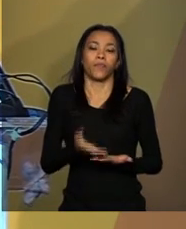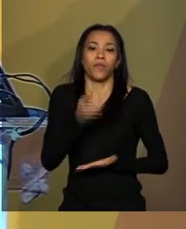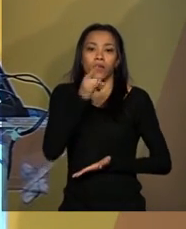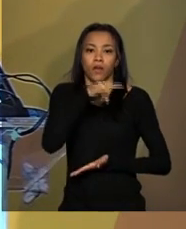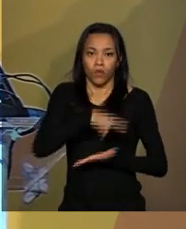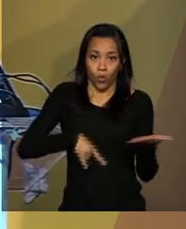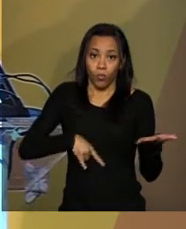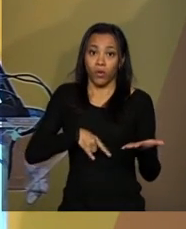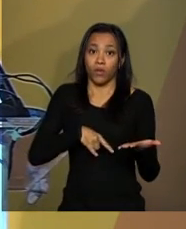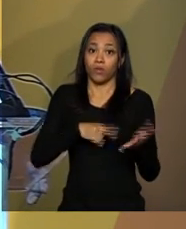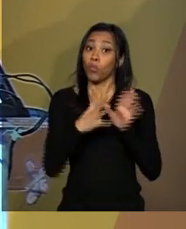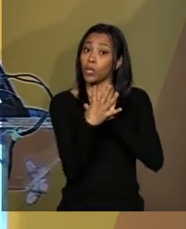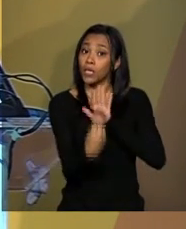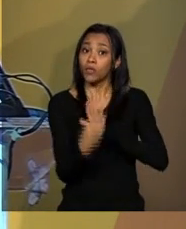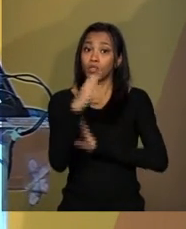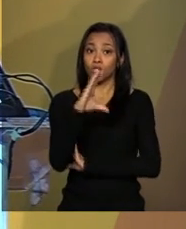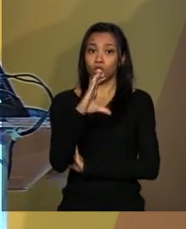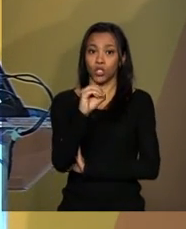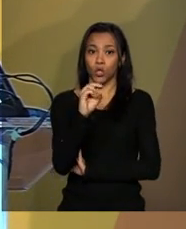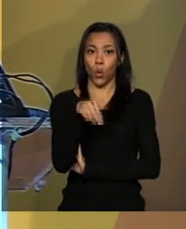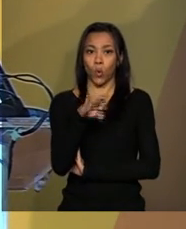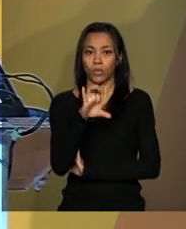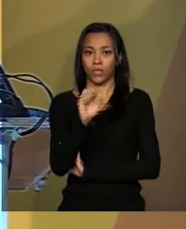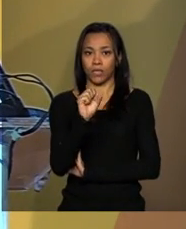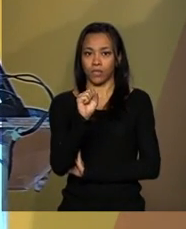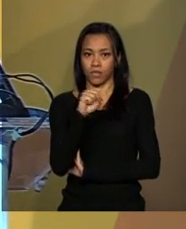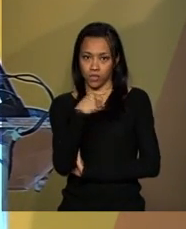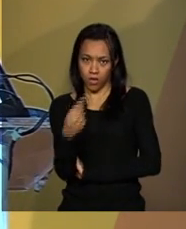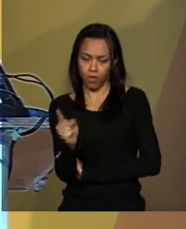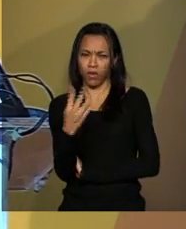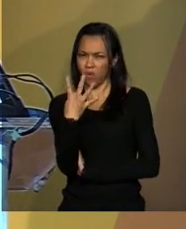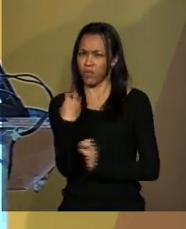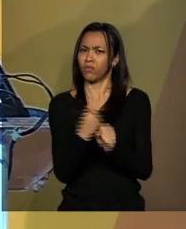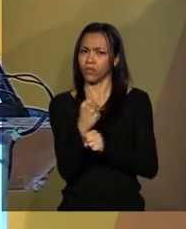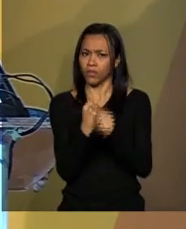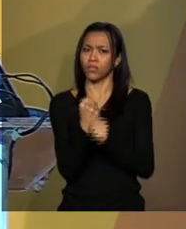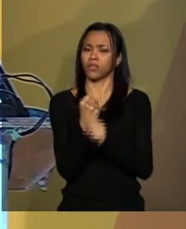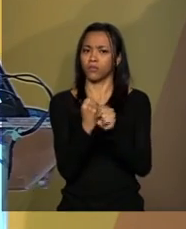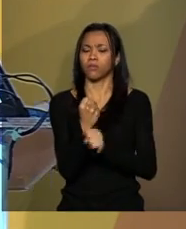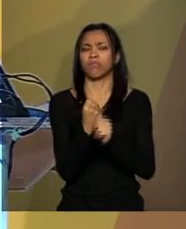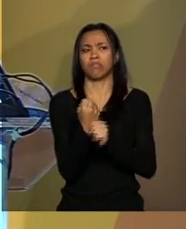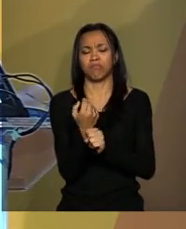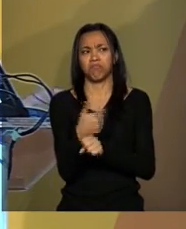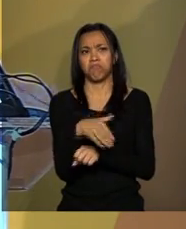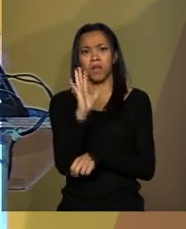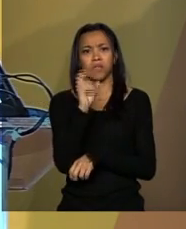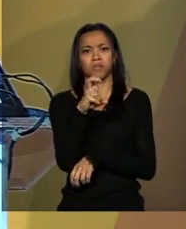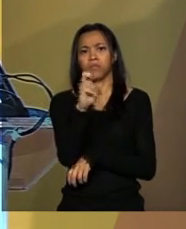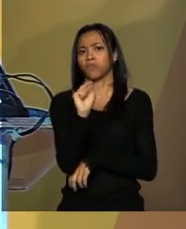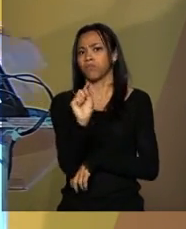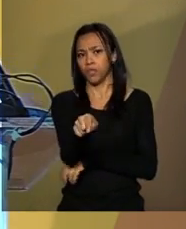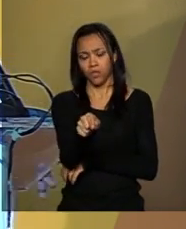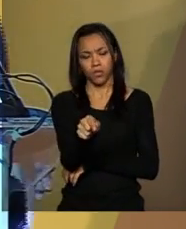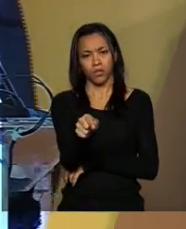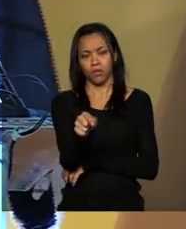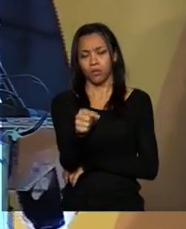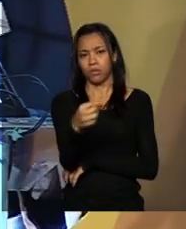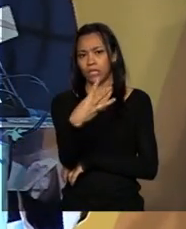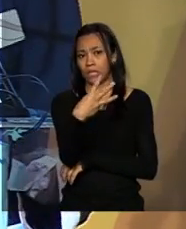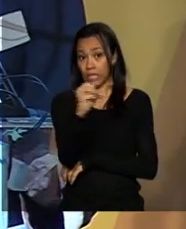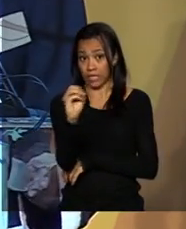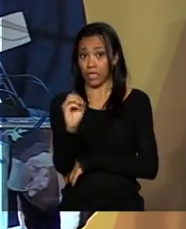rodovias, nós, em quatro anos, concedemos mais de 5.300